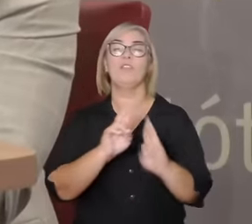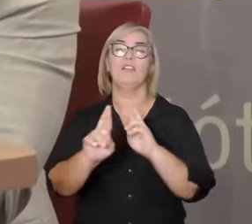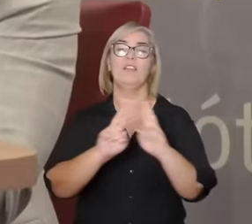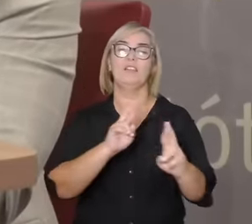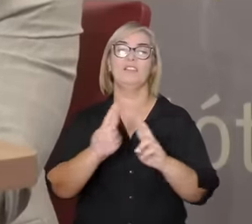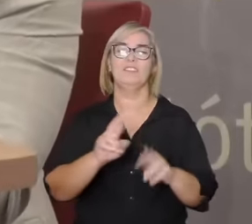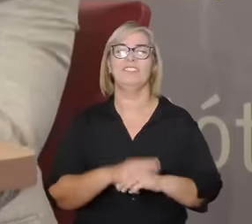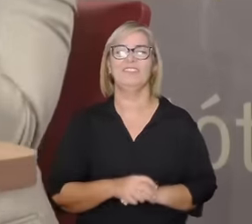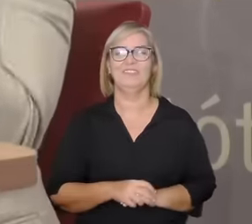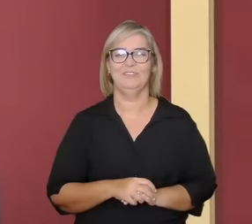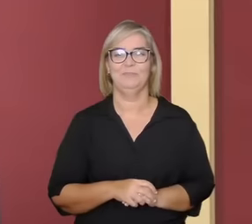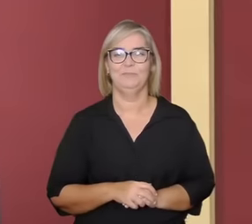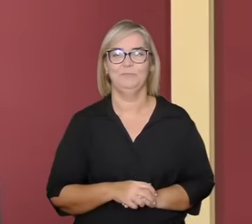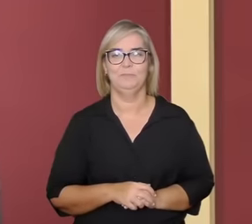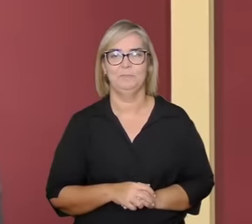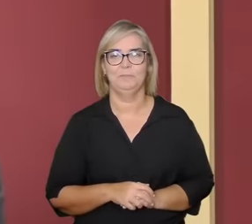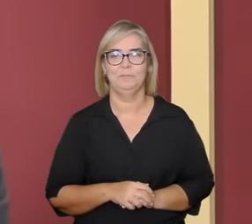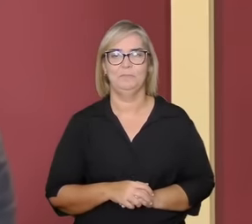maneiro